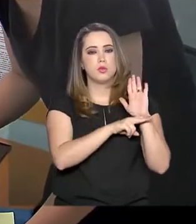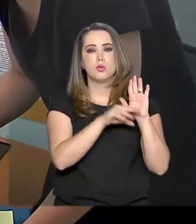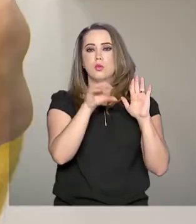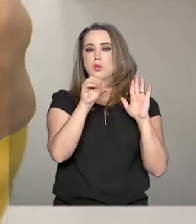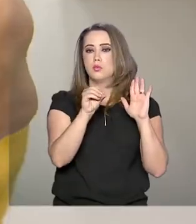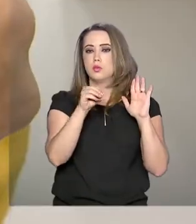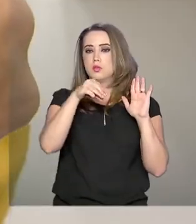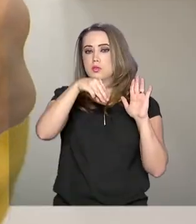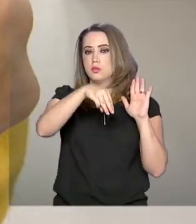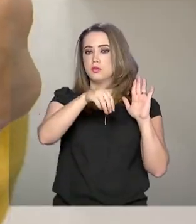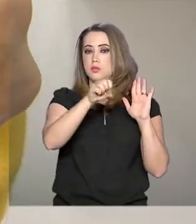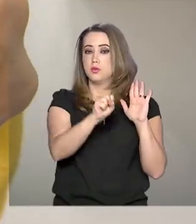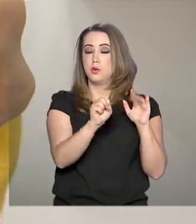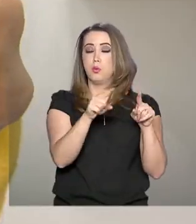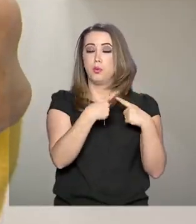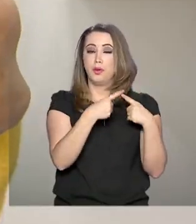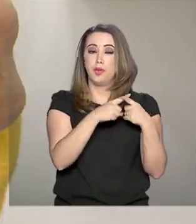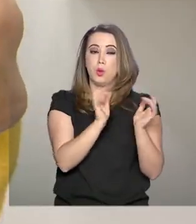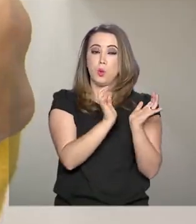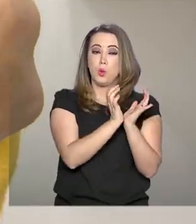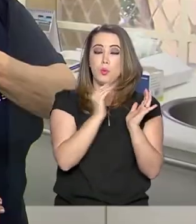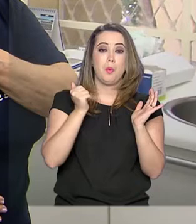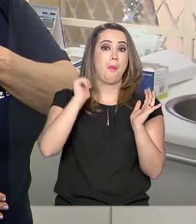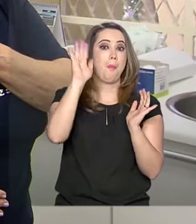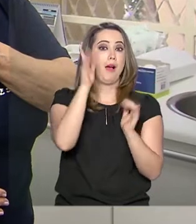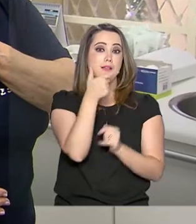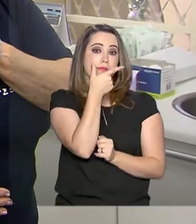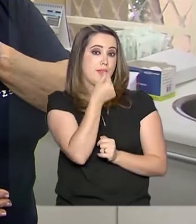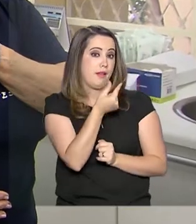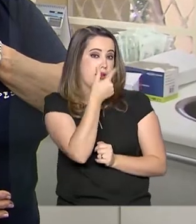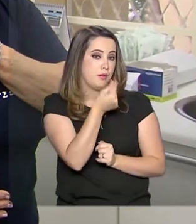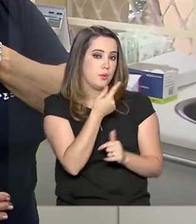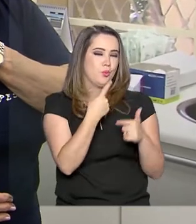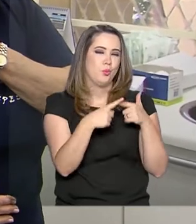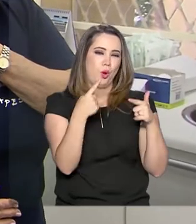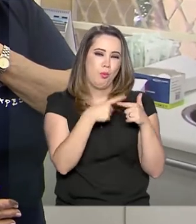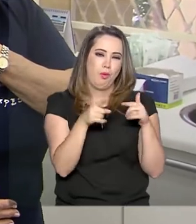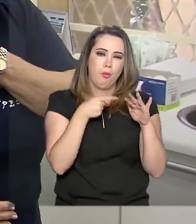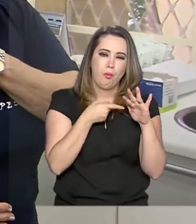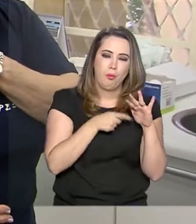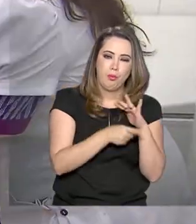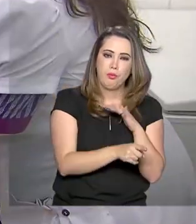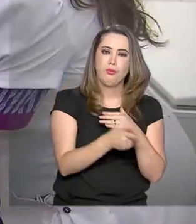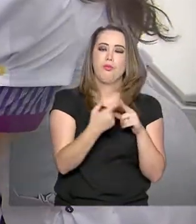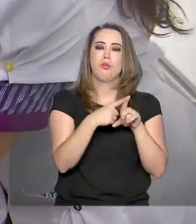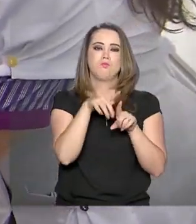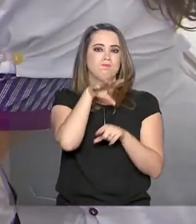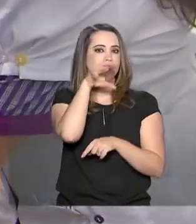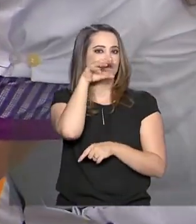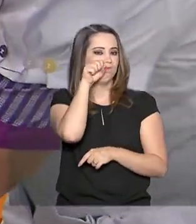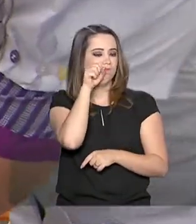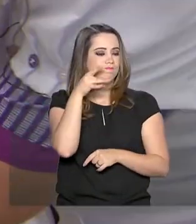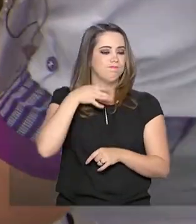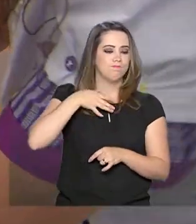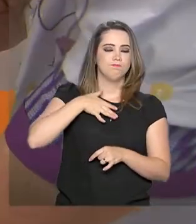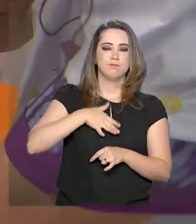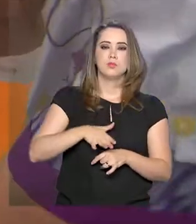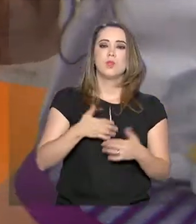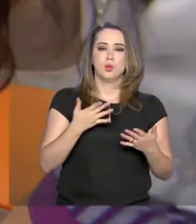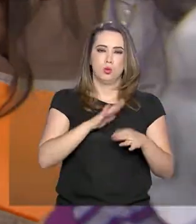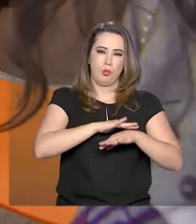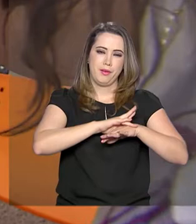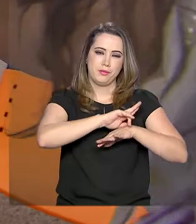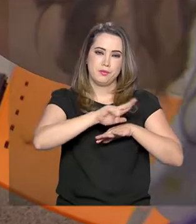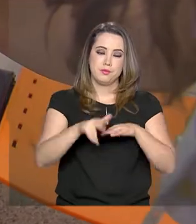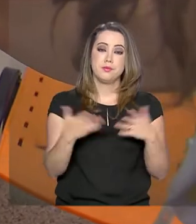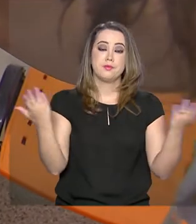da Saúde, por serem grupos mais suscetíveis ao agravamento de doenças respiratórias. Até agora, oito estados já